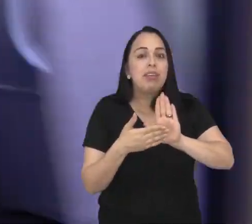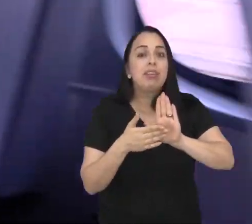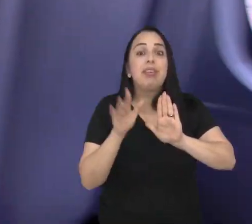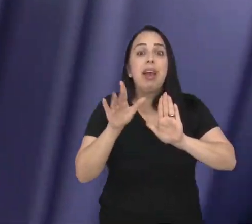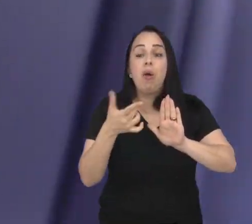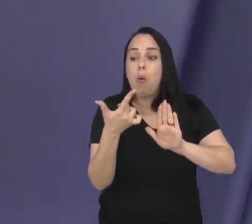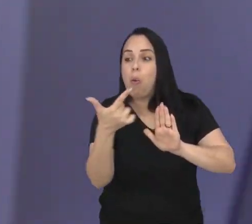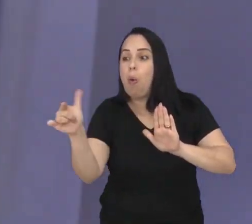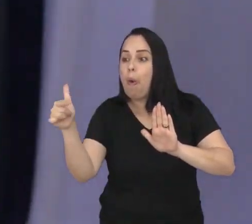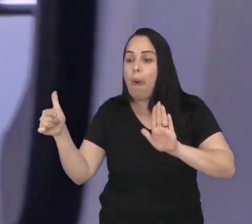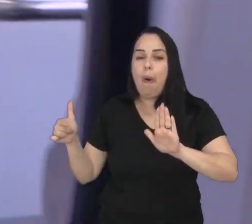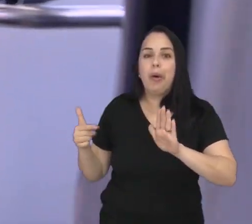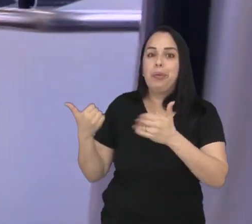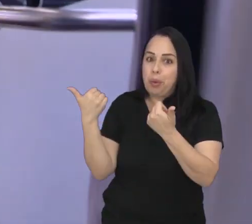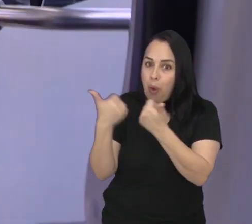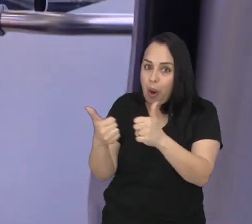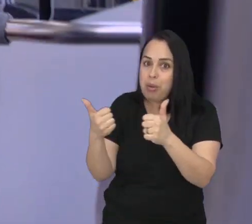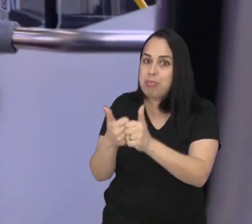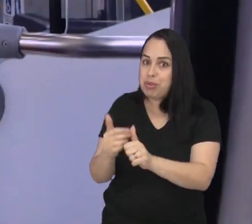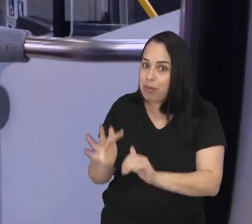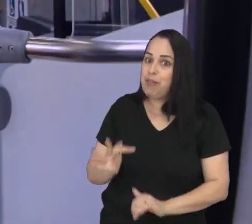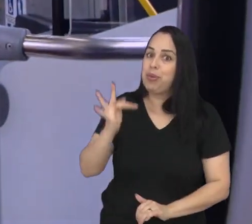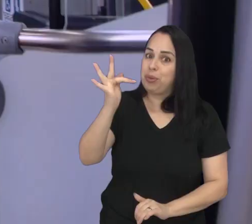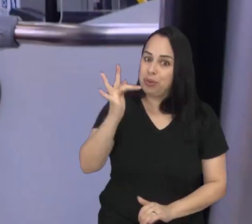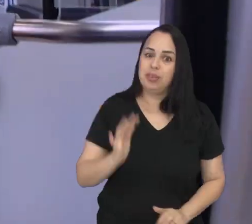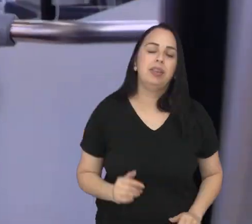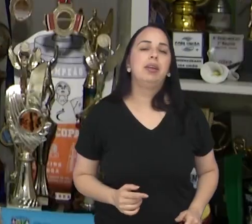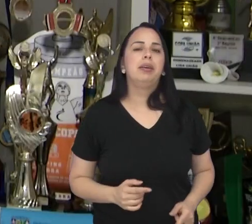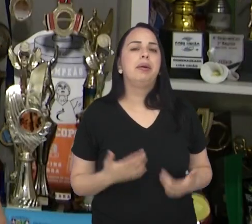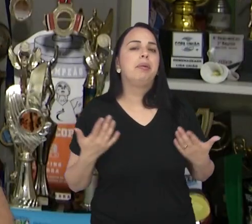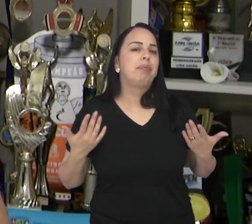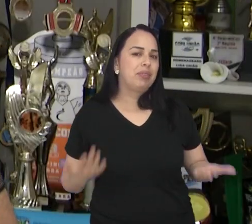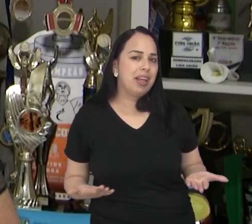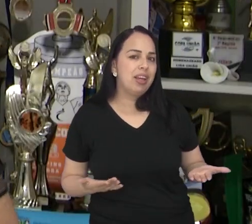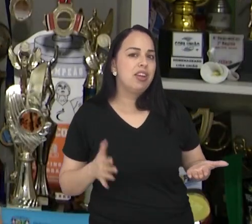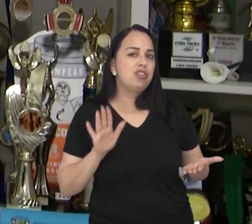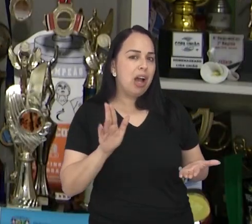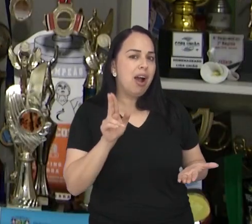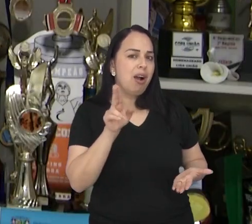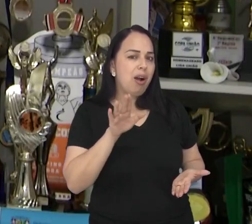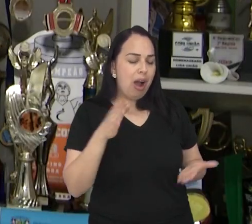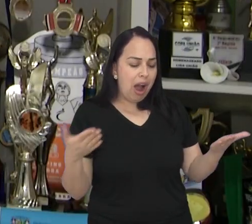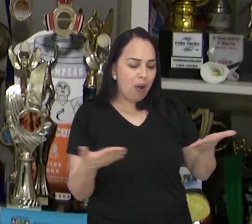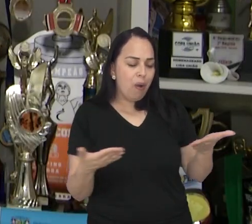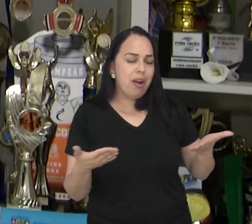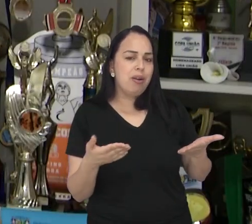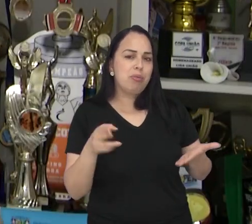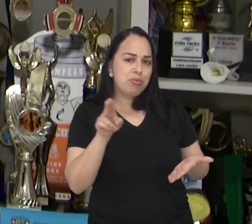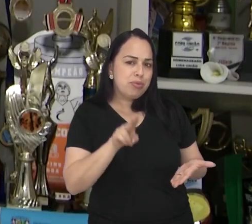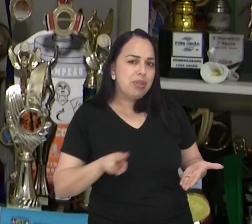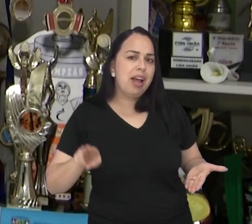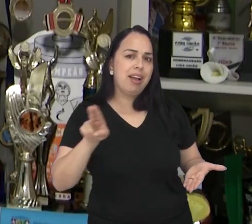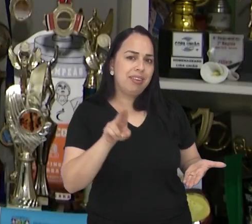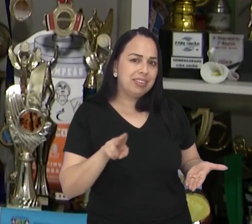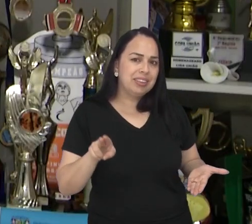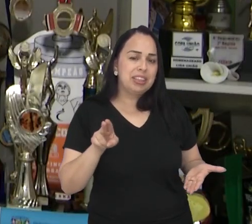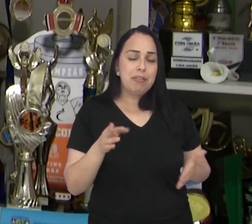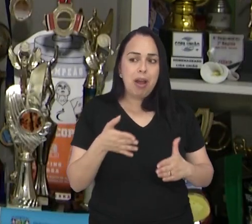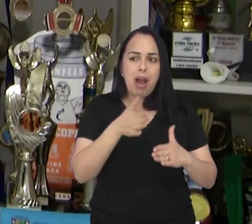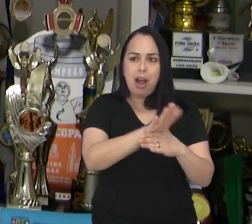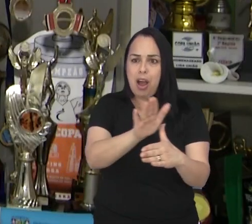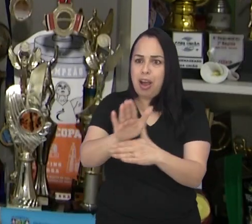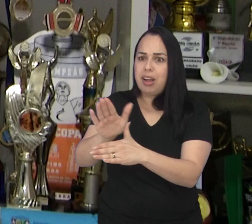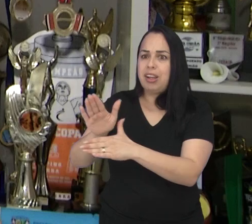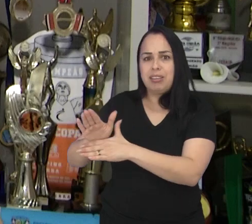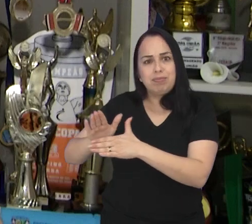pretende incluir as demais linhas do transporte municipal. E por que não, já também mais essa condição, né, que